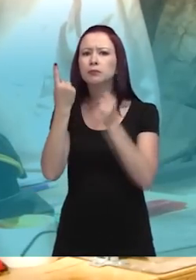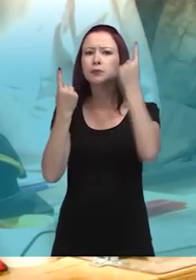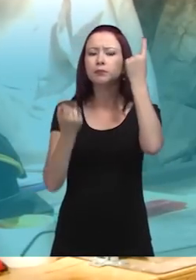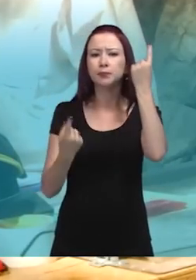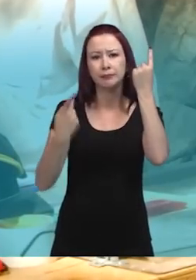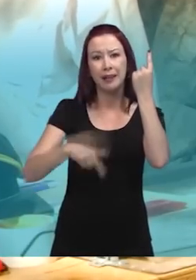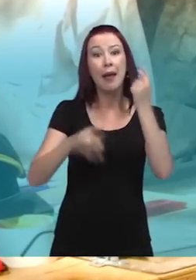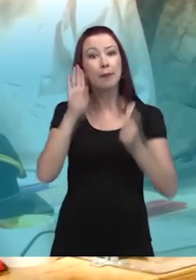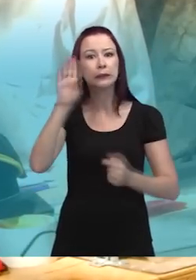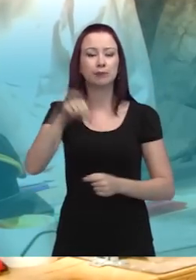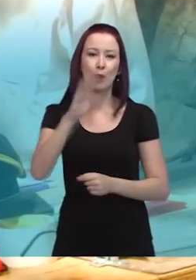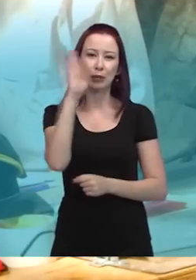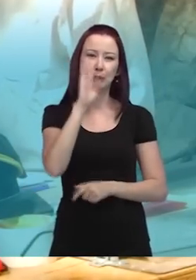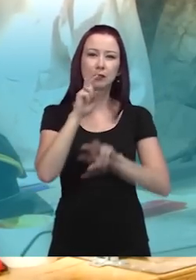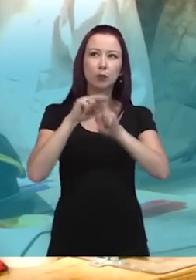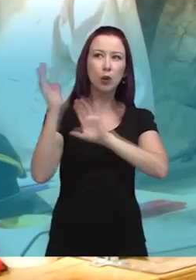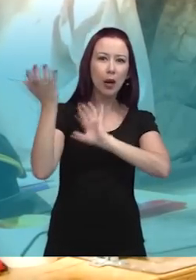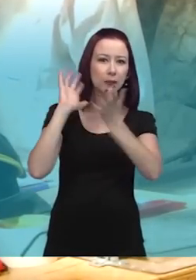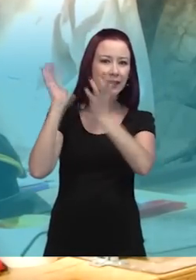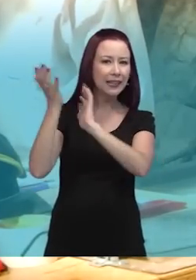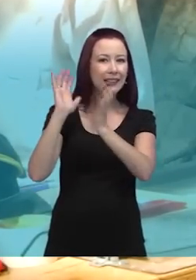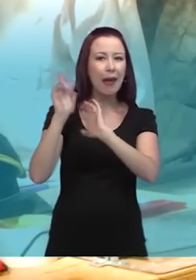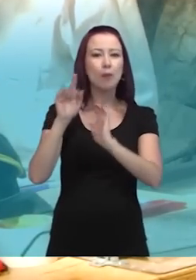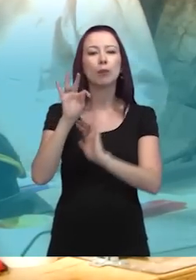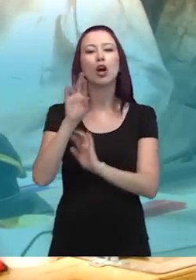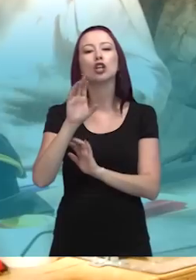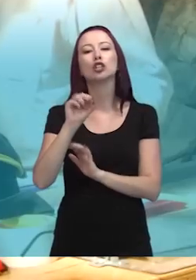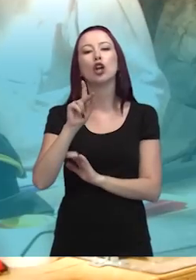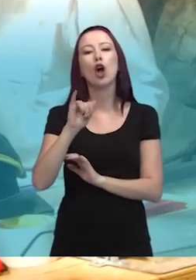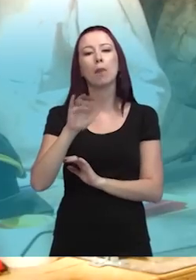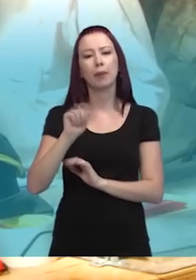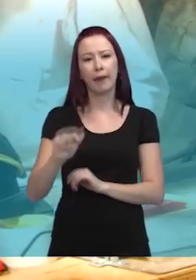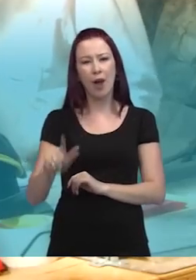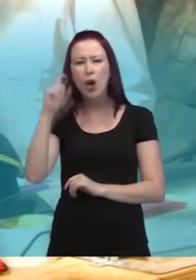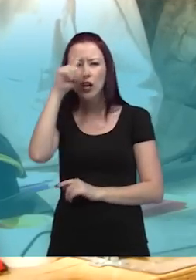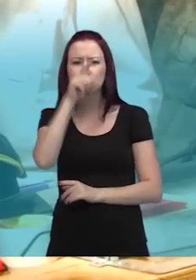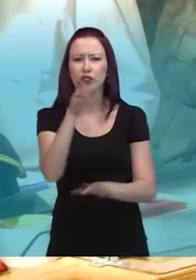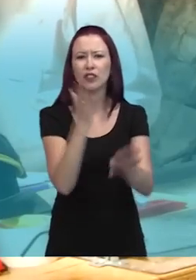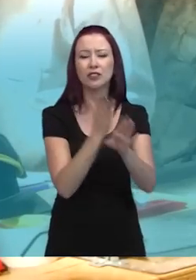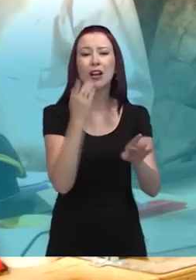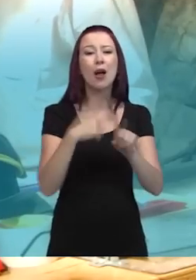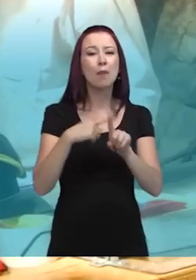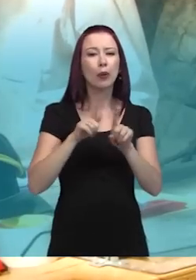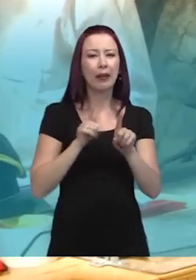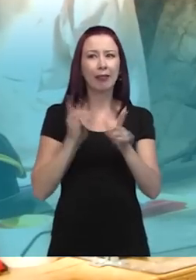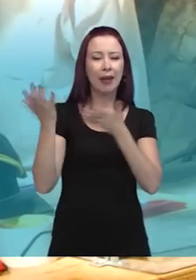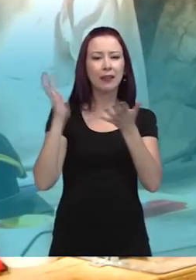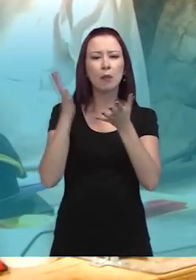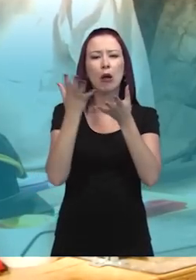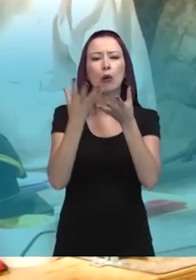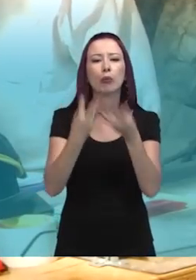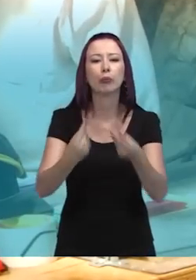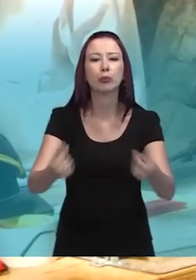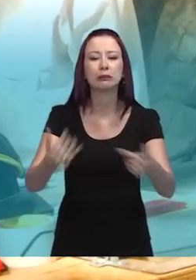especialmente no Brasil, que a tem um clima tropical. Então, especialmente quando você tem enterros fora dos abrigos, os esqueletos basicamente, eles decompõem totalmente